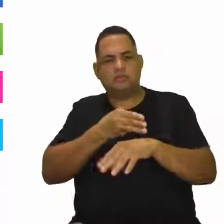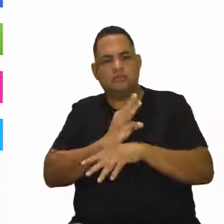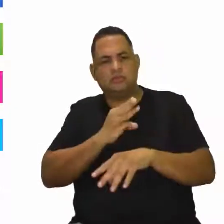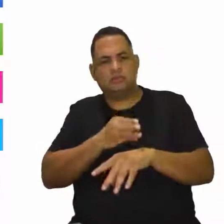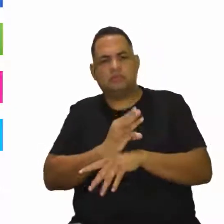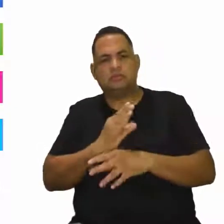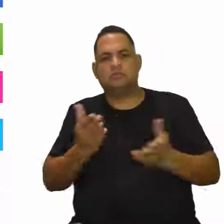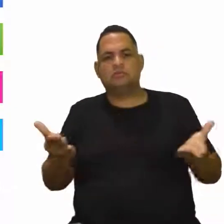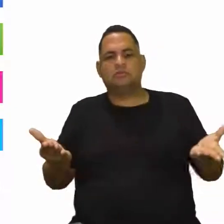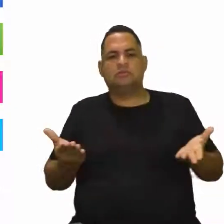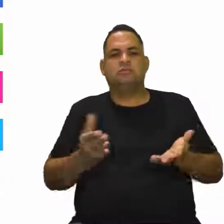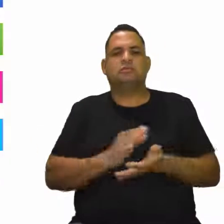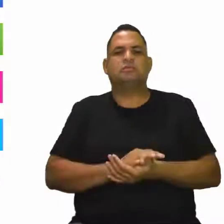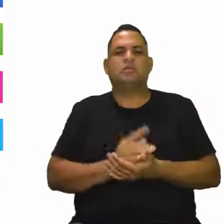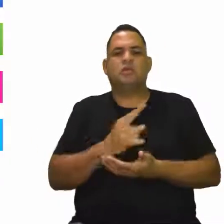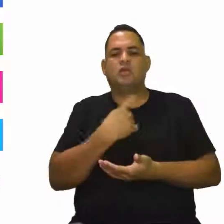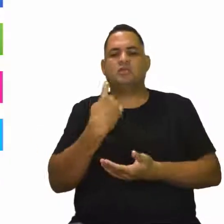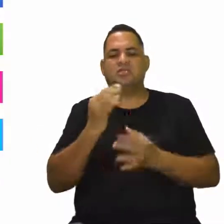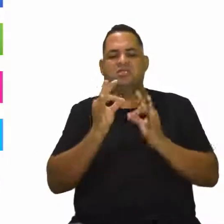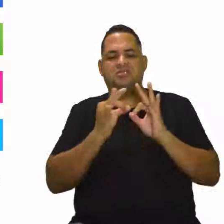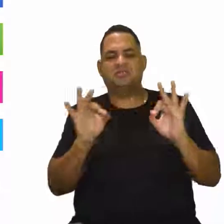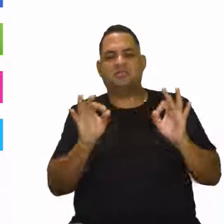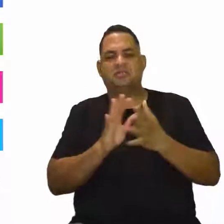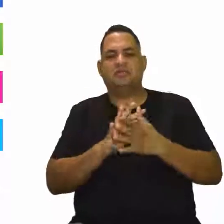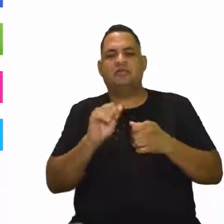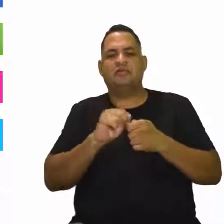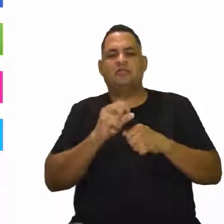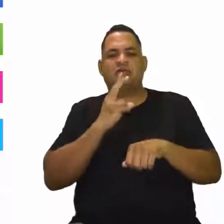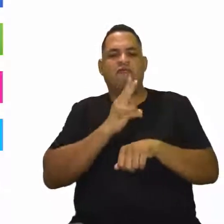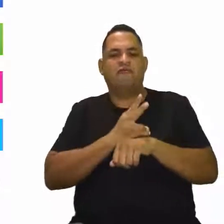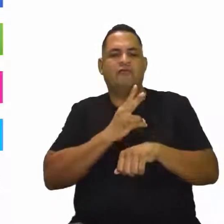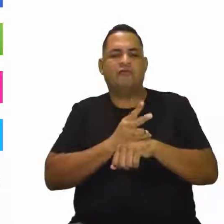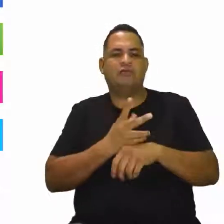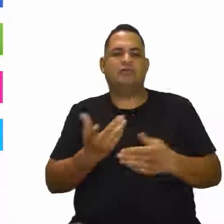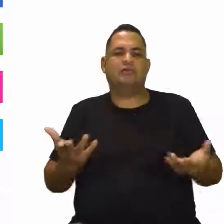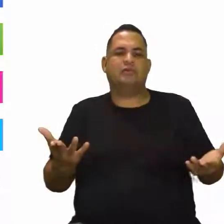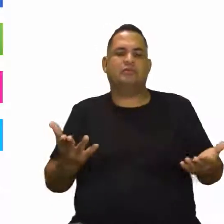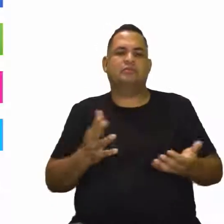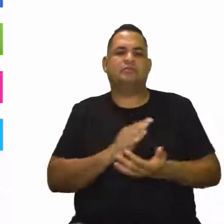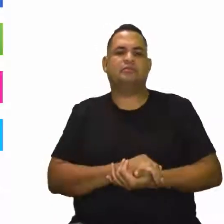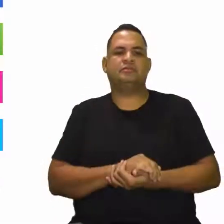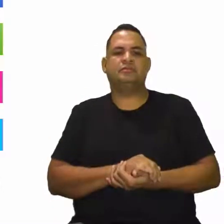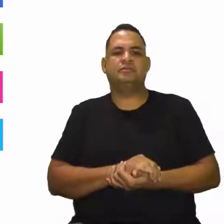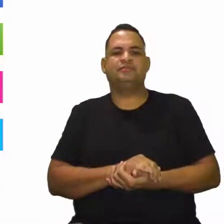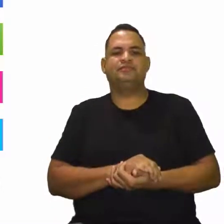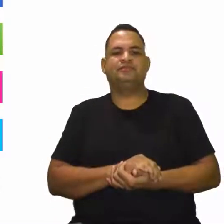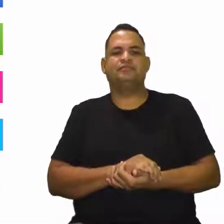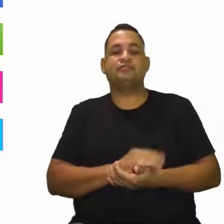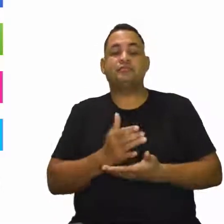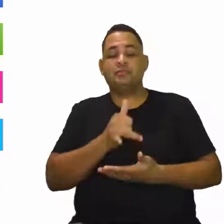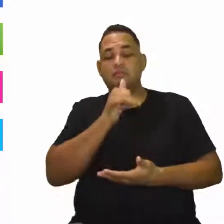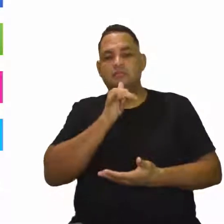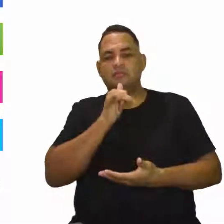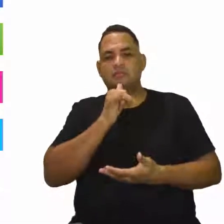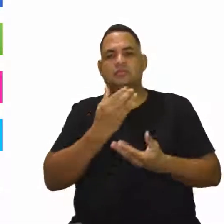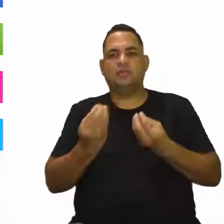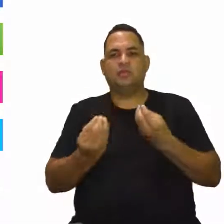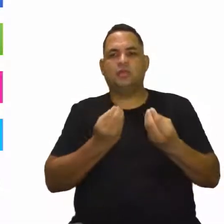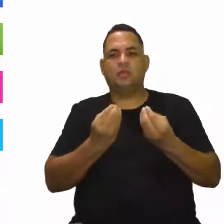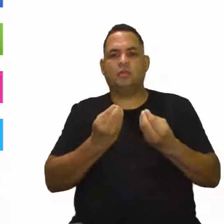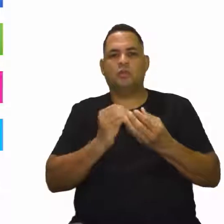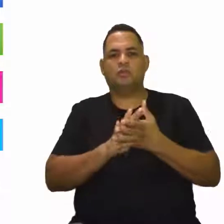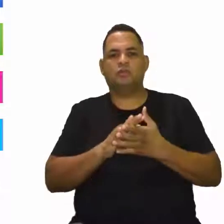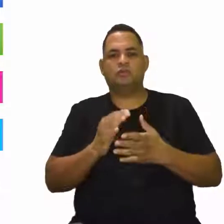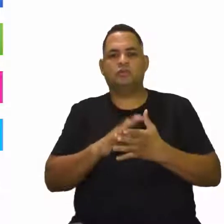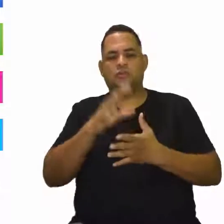que para a gente é muito simples, como fazer um vídeo, né? Então, assim, isso são exemplos, né, de como esse